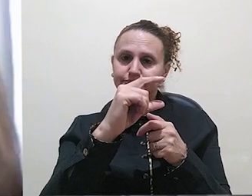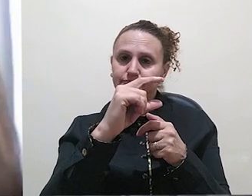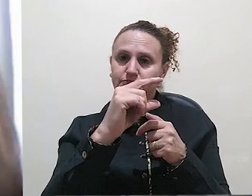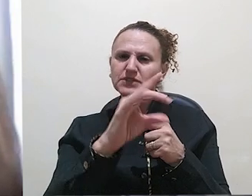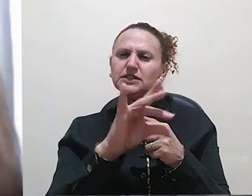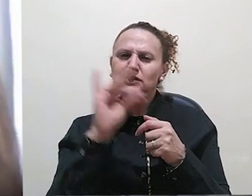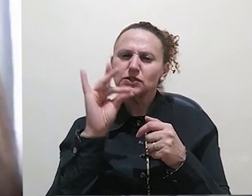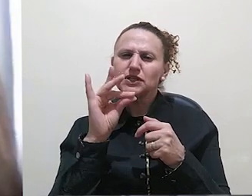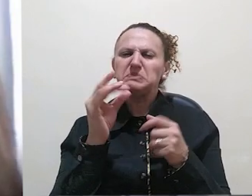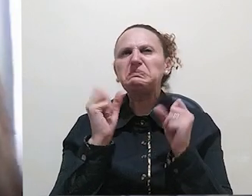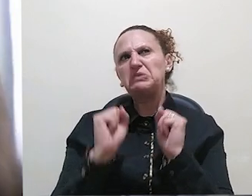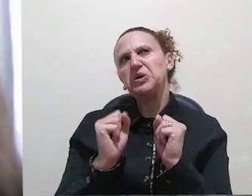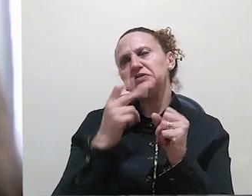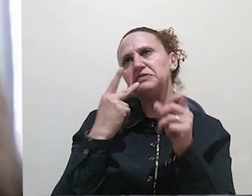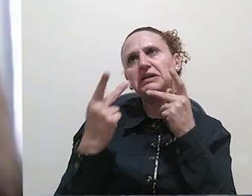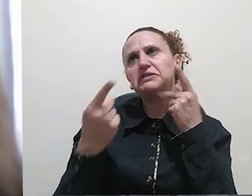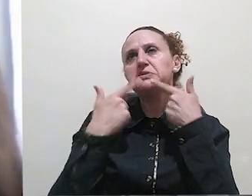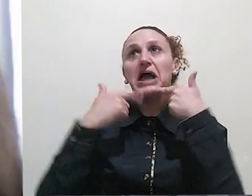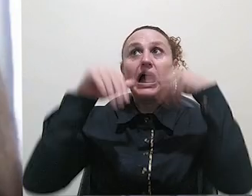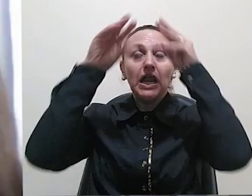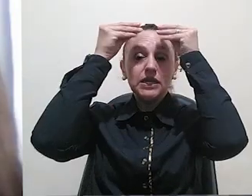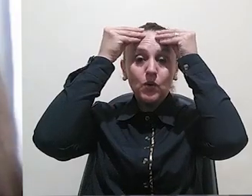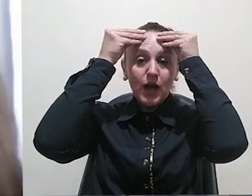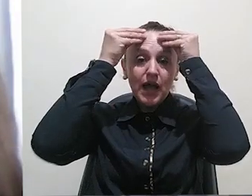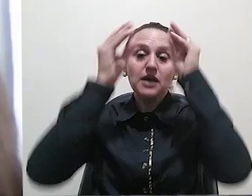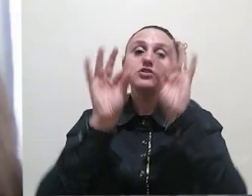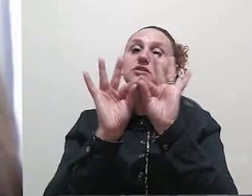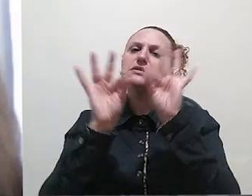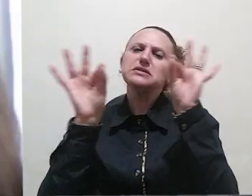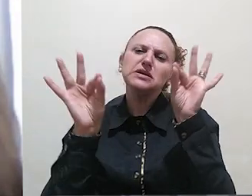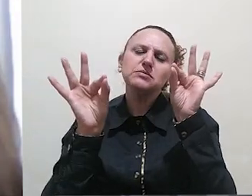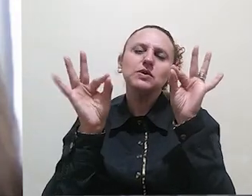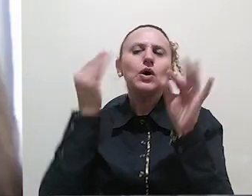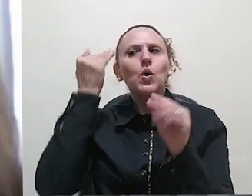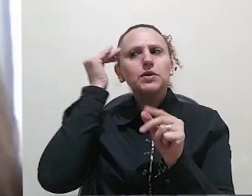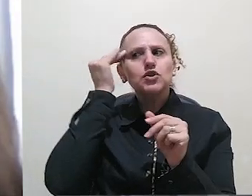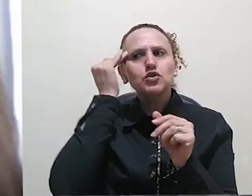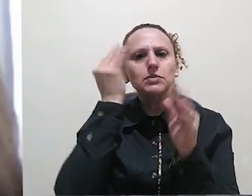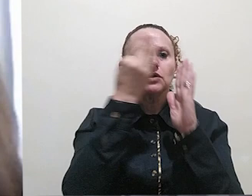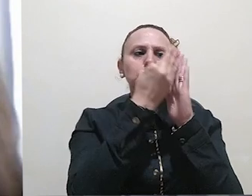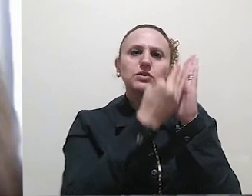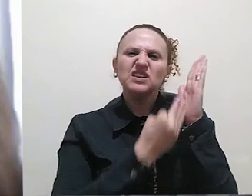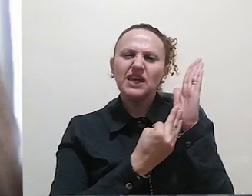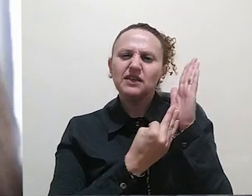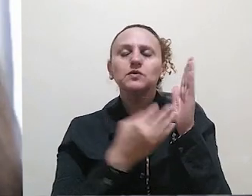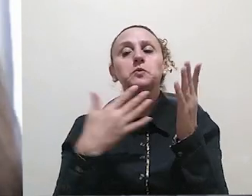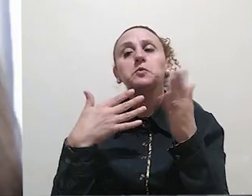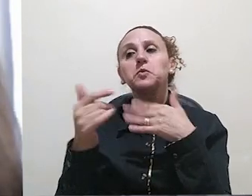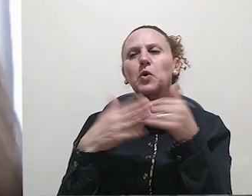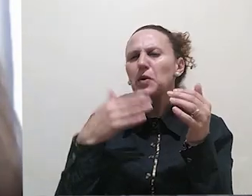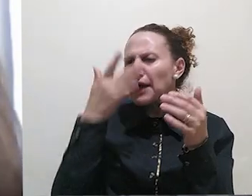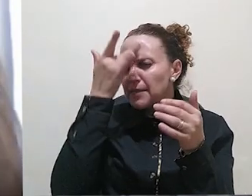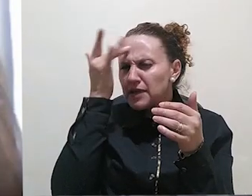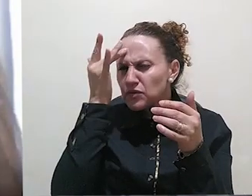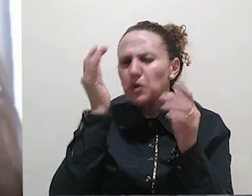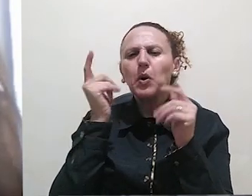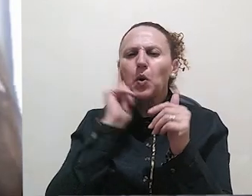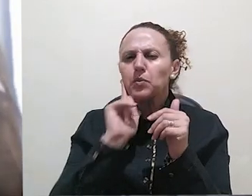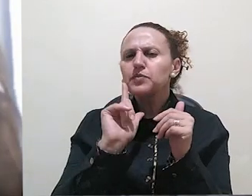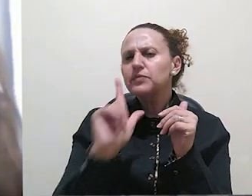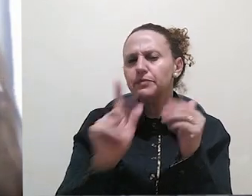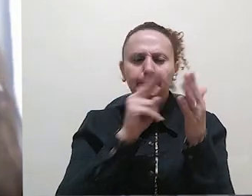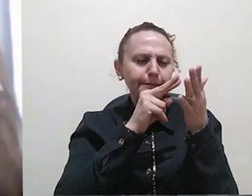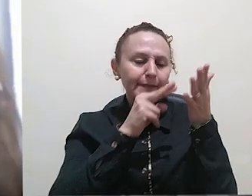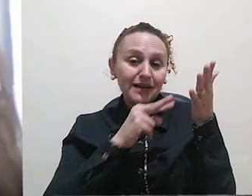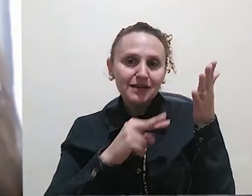com relação à linguagem, se é fácil o entendimento do texto, se qualquer leitor consegue ler, né, ou